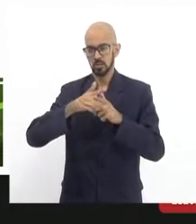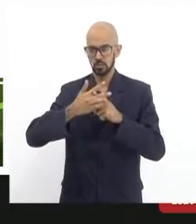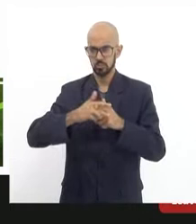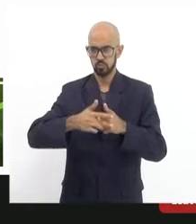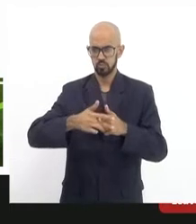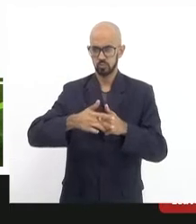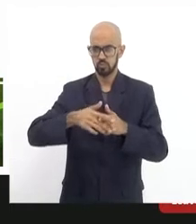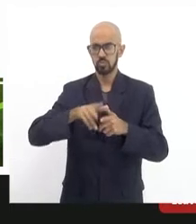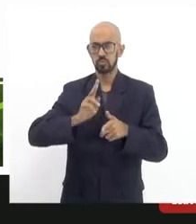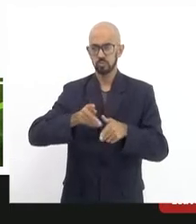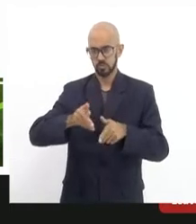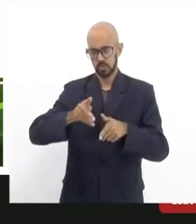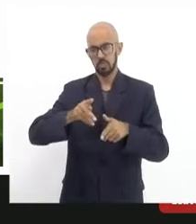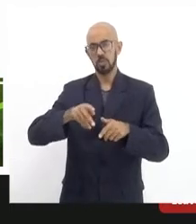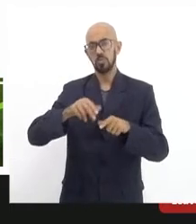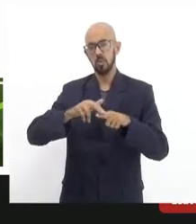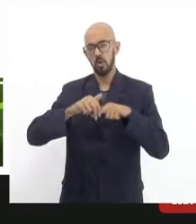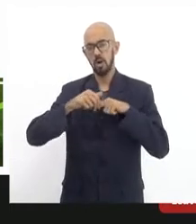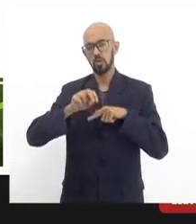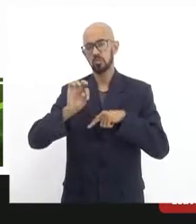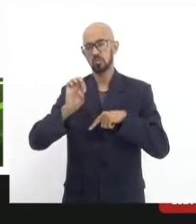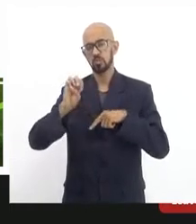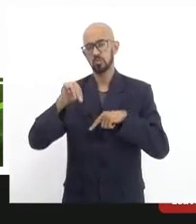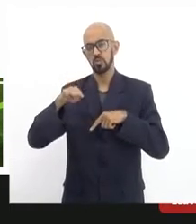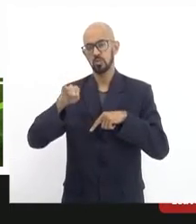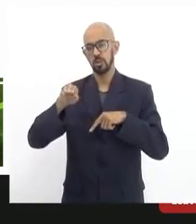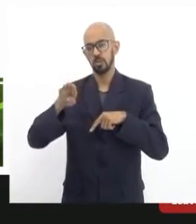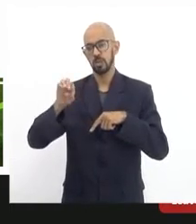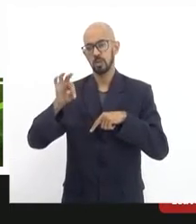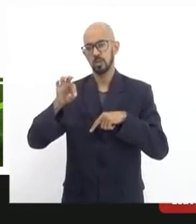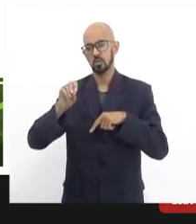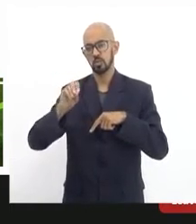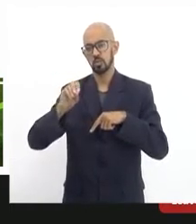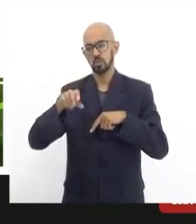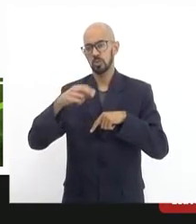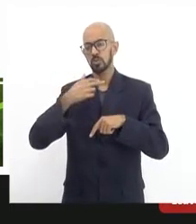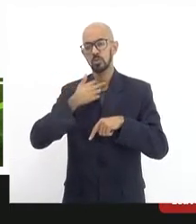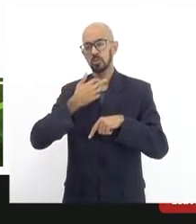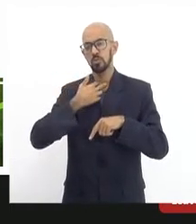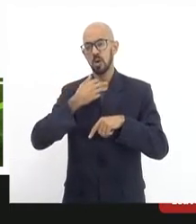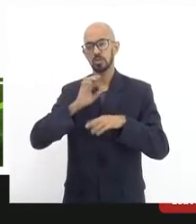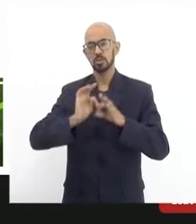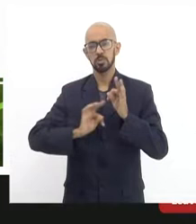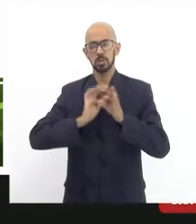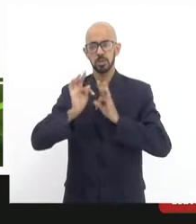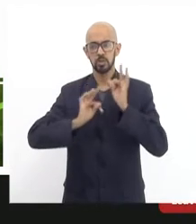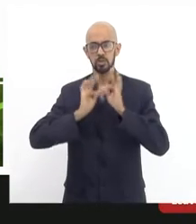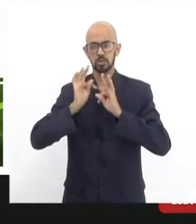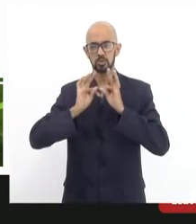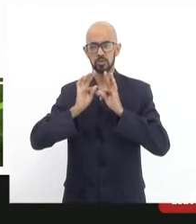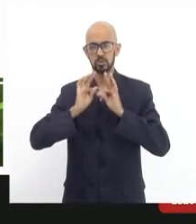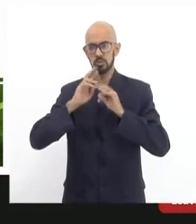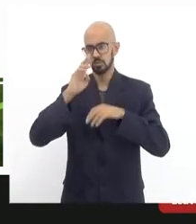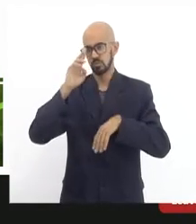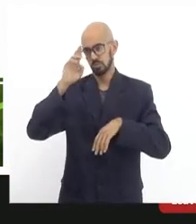ser de acordo com o tombamento e tem que ser, e não pode ser aventura tecnológica de novo. Adiante.